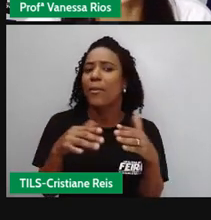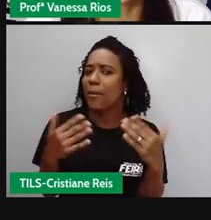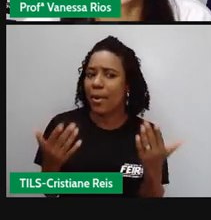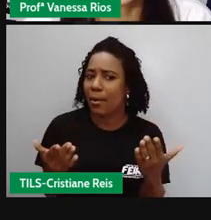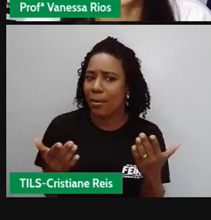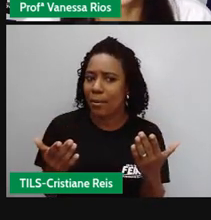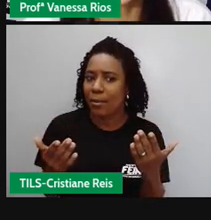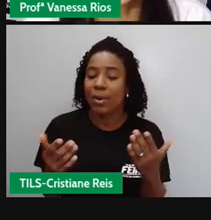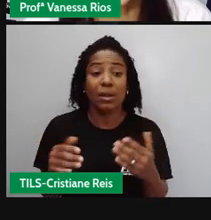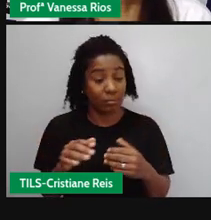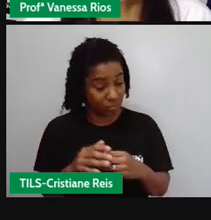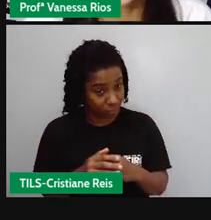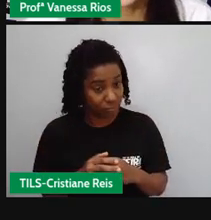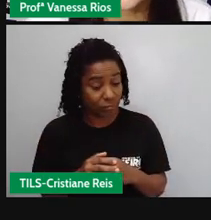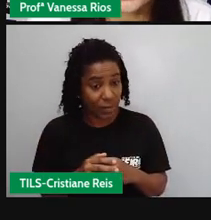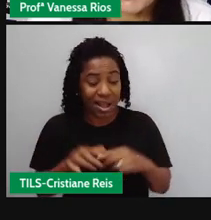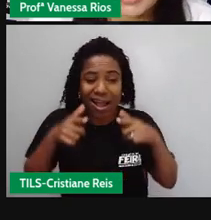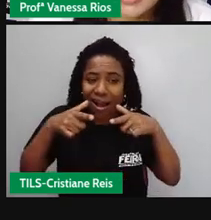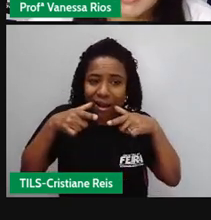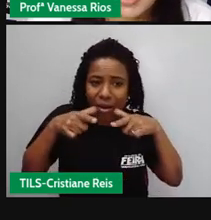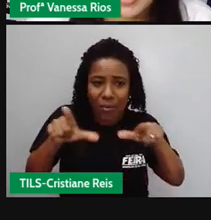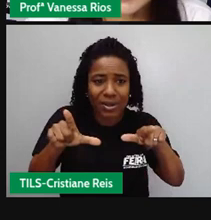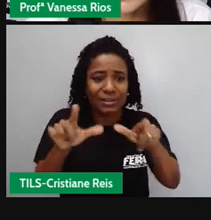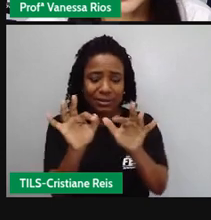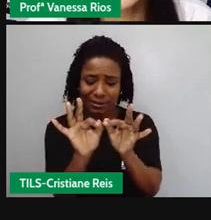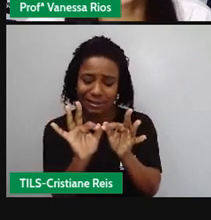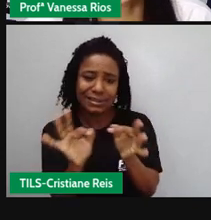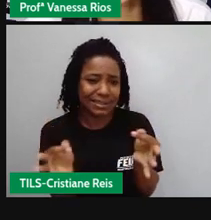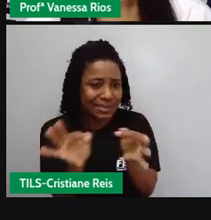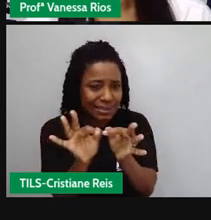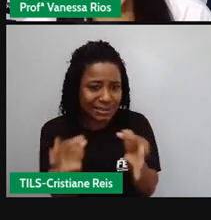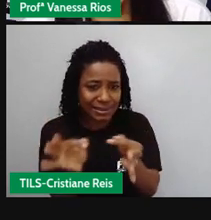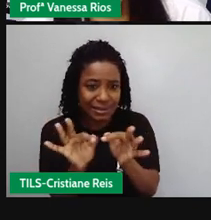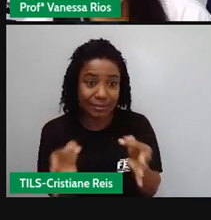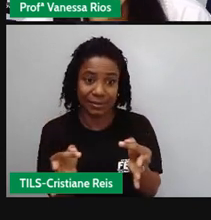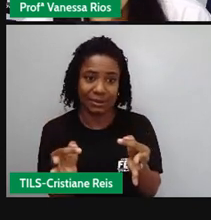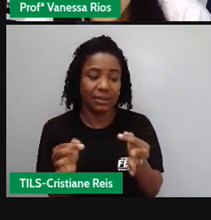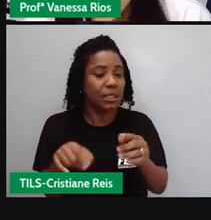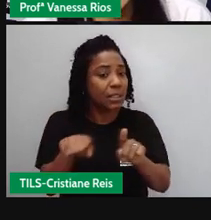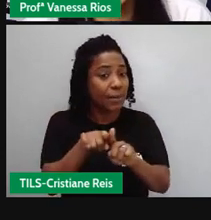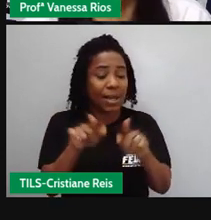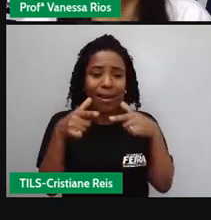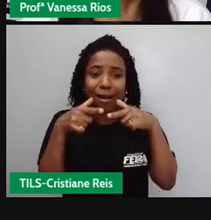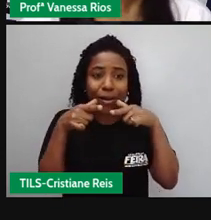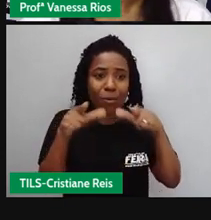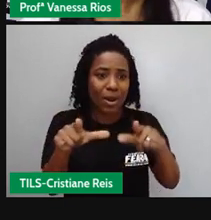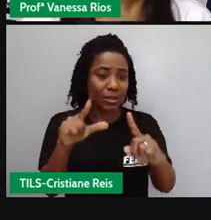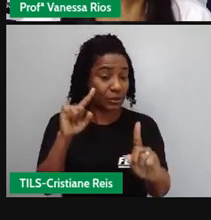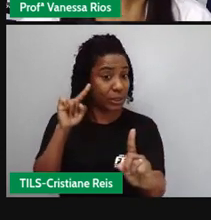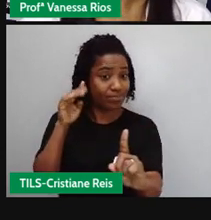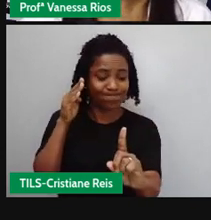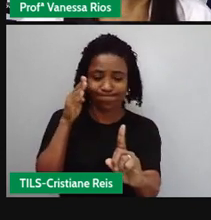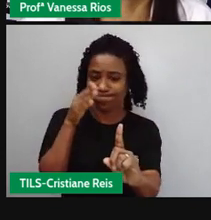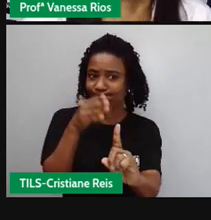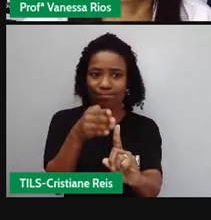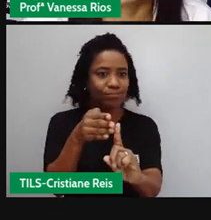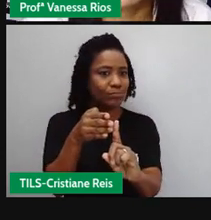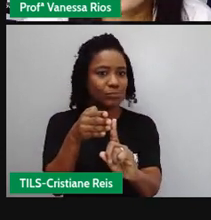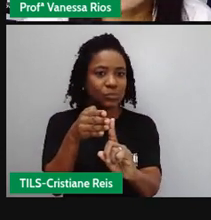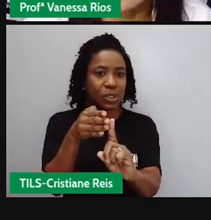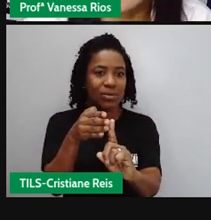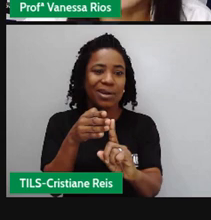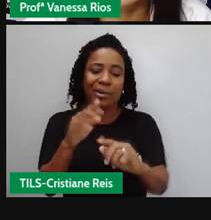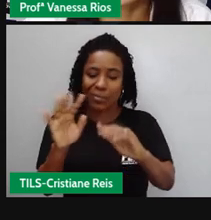linguagem objetiva também, porque são textos normalmente curtos e que precisam aí ser